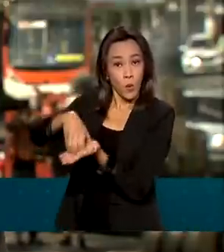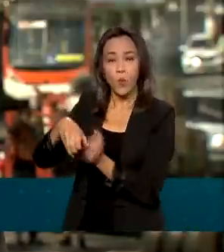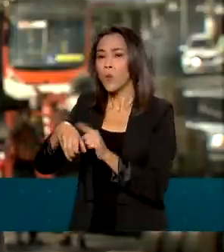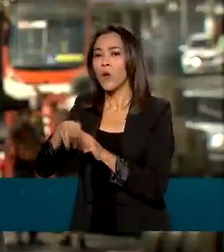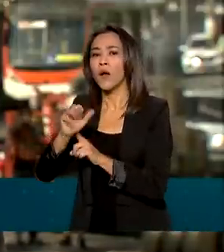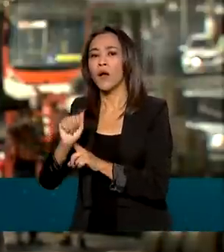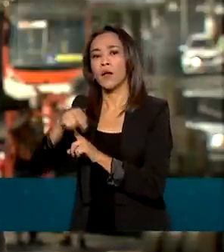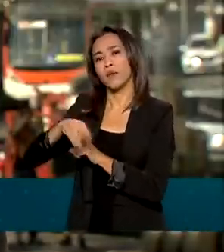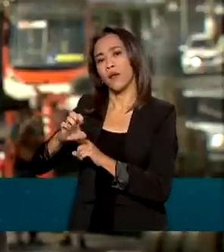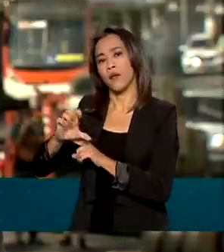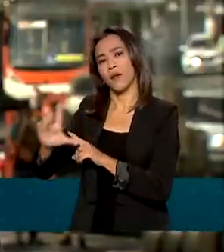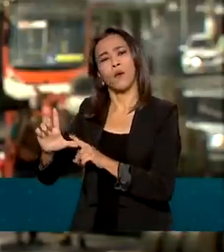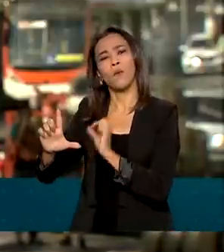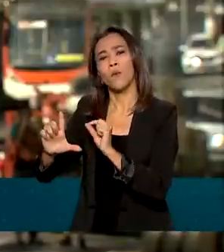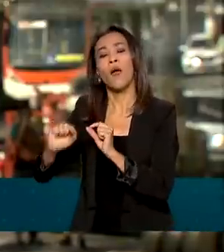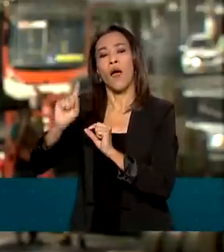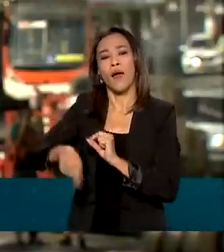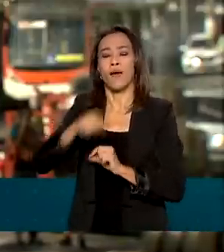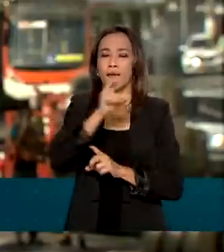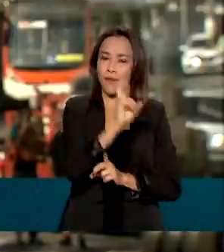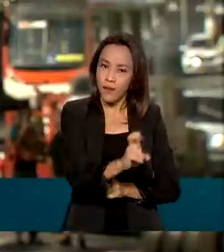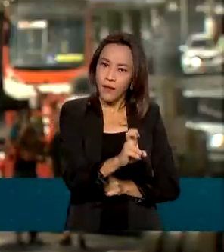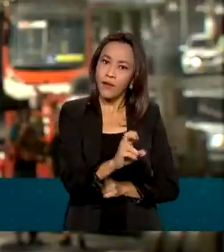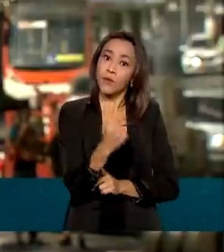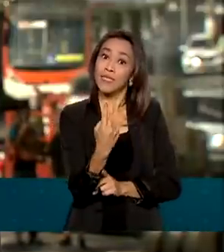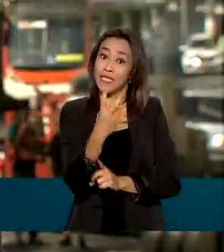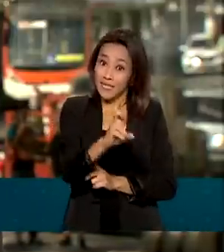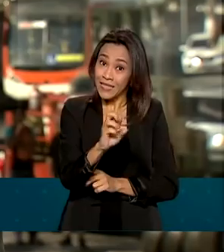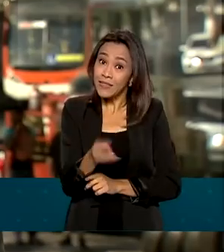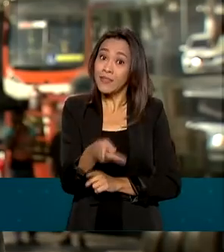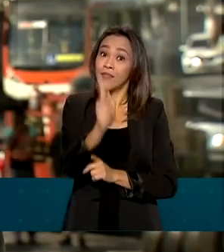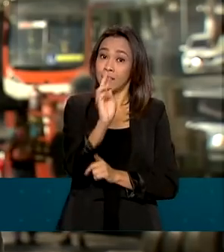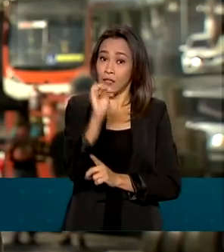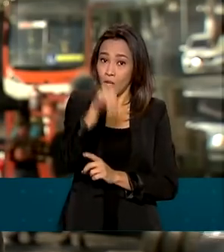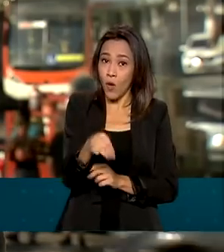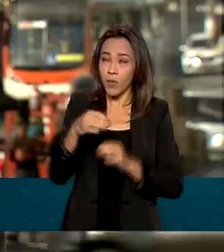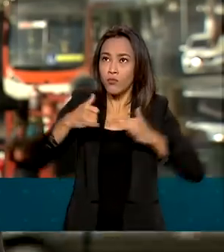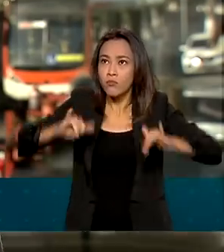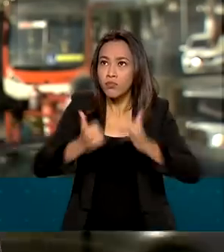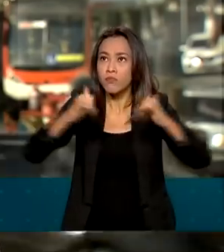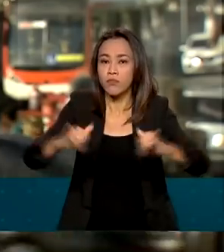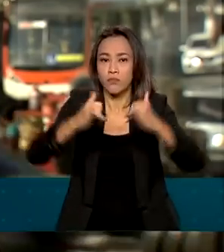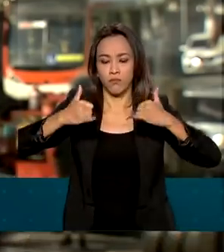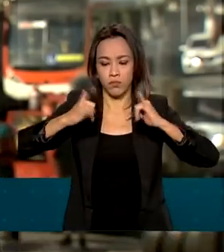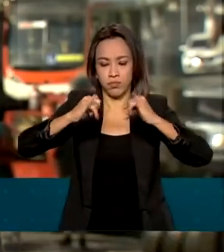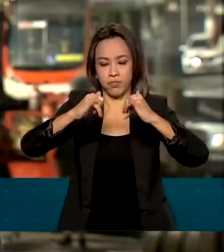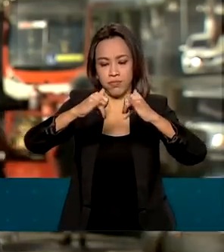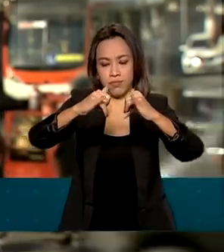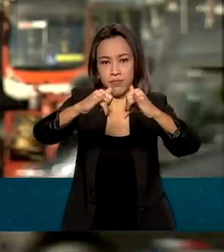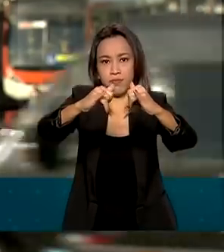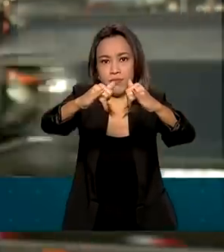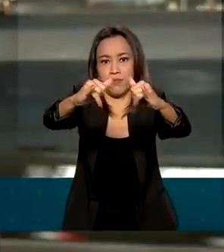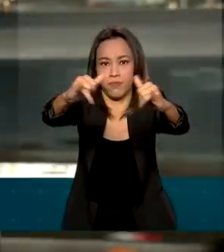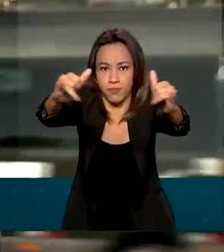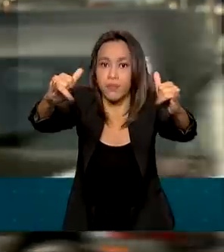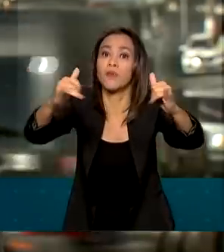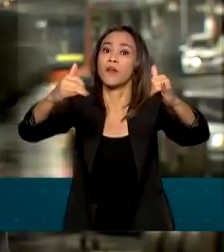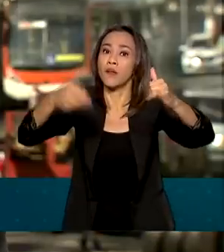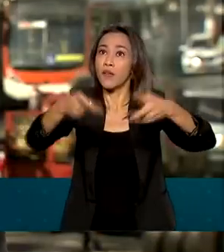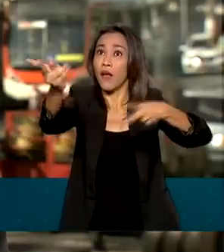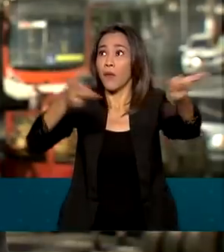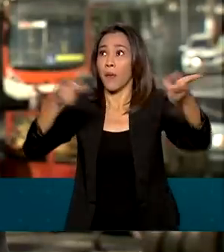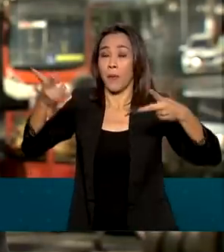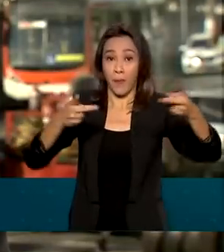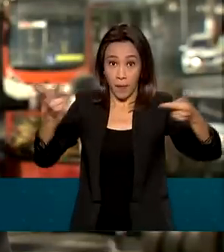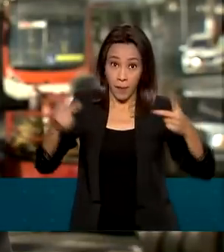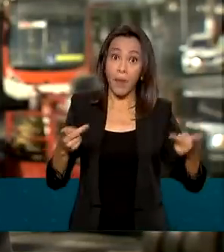Nacional de Energia Elétrica, são 515 quilômetros em linhas de transmissão e 2.600 megavolt amperes em